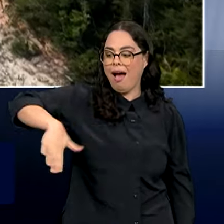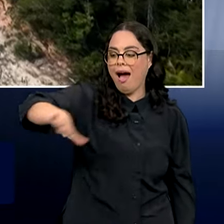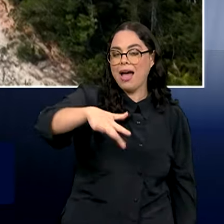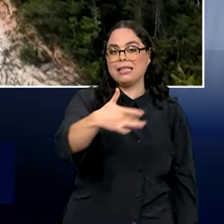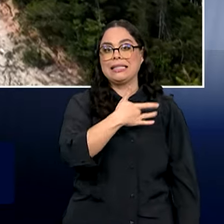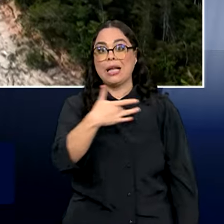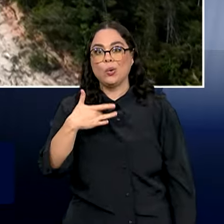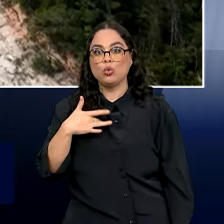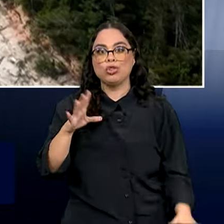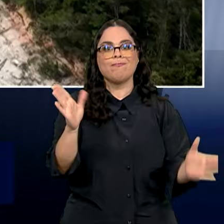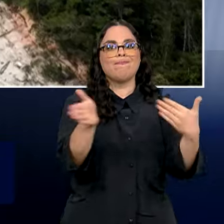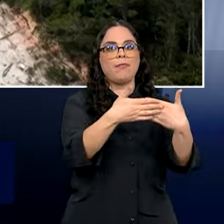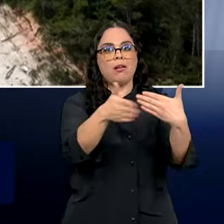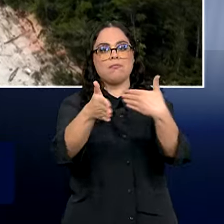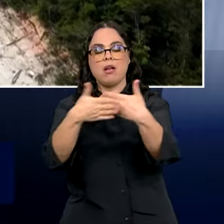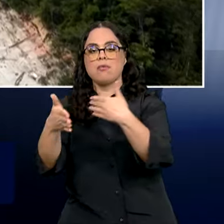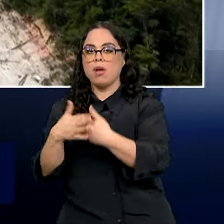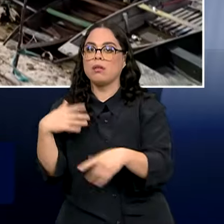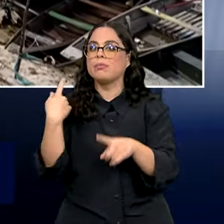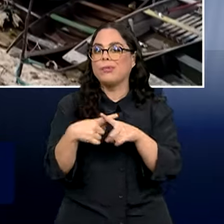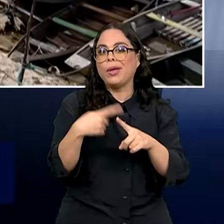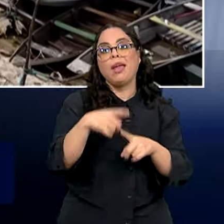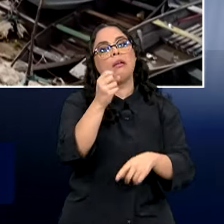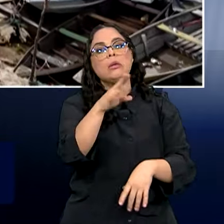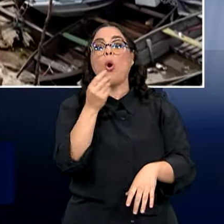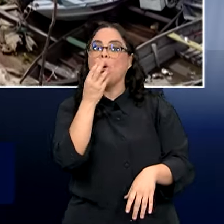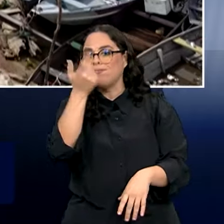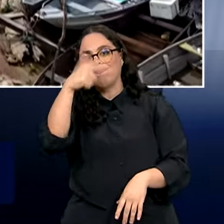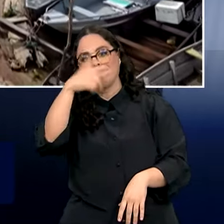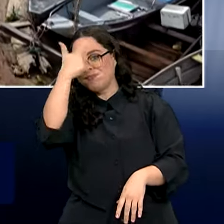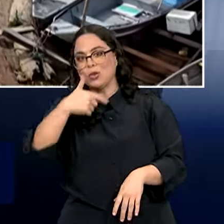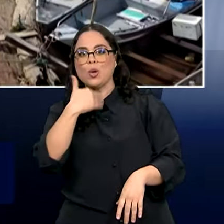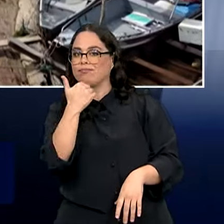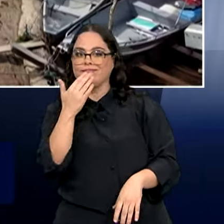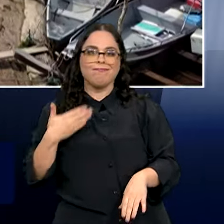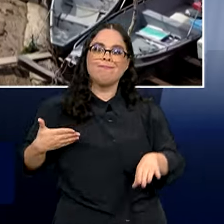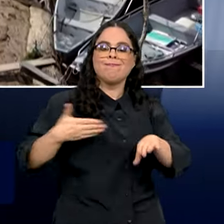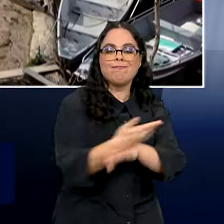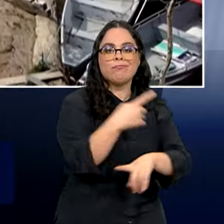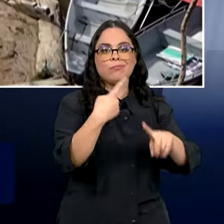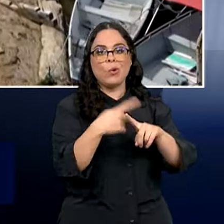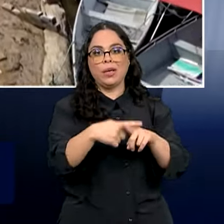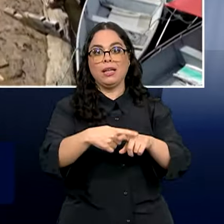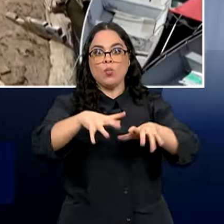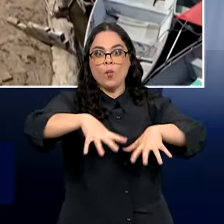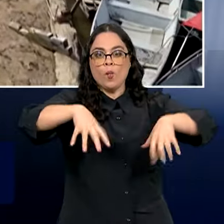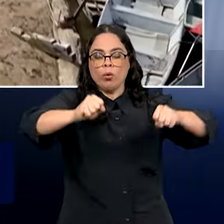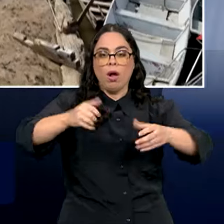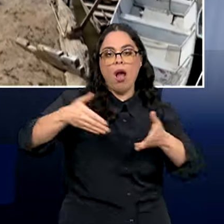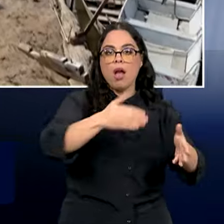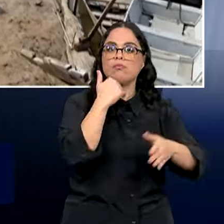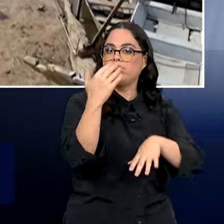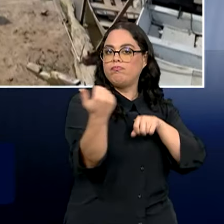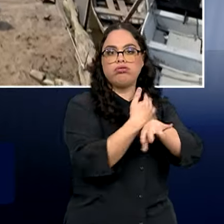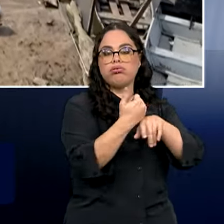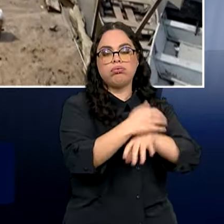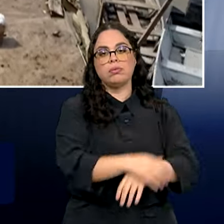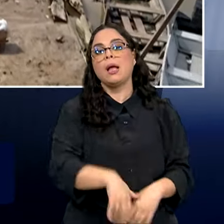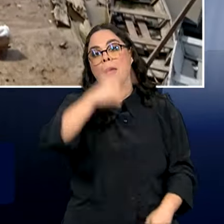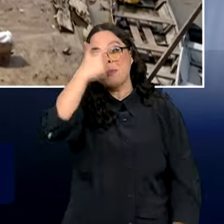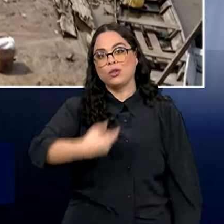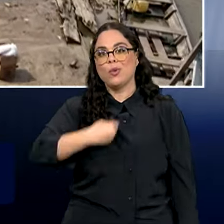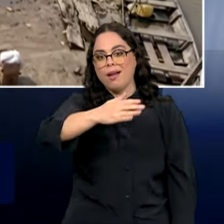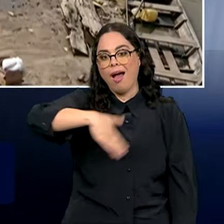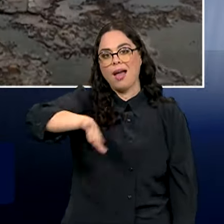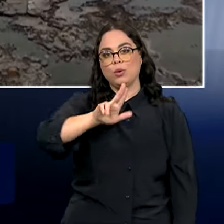saúde que acabaram fechando as portas, ou então ficaram inacessíveis por conta dessa seca extrema. Segundo o gerente de emergências do